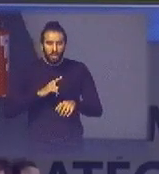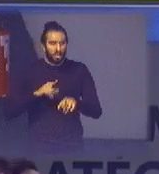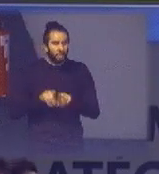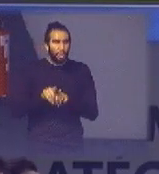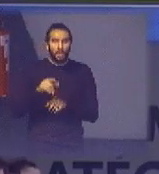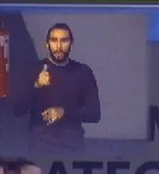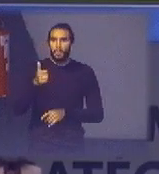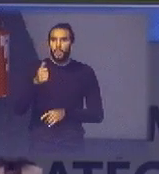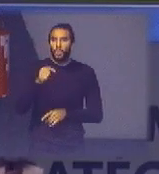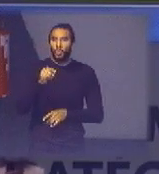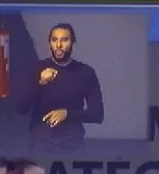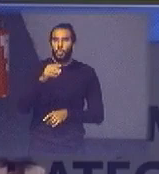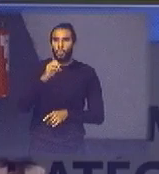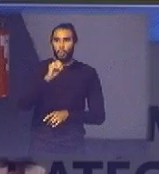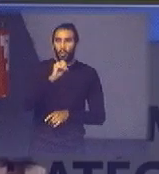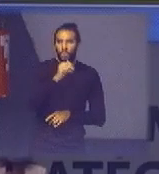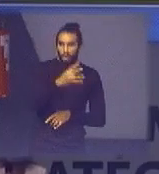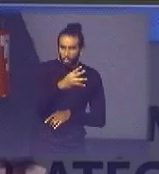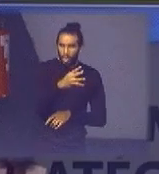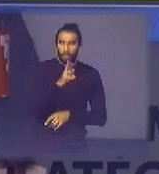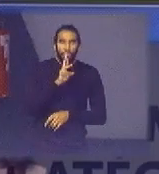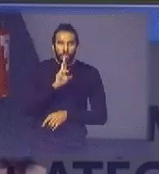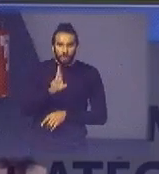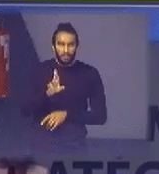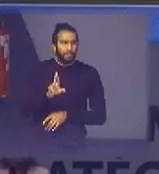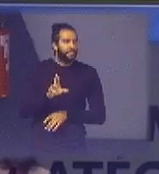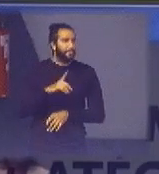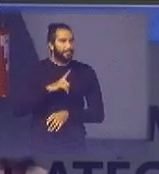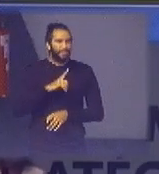gente fechou deu corte em mil e quatro respondentes porque eram só três meses de pesquisa